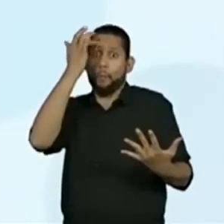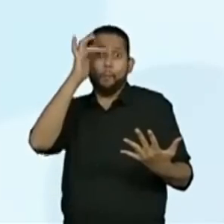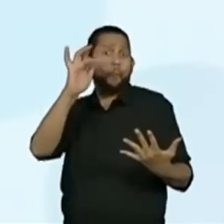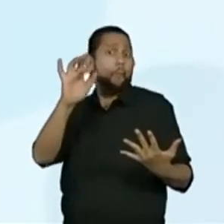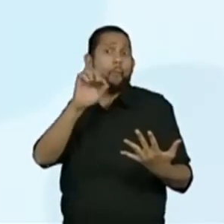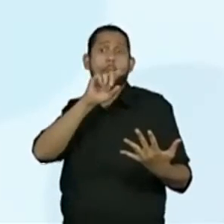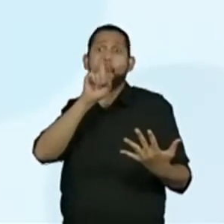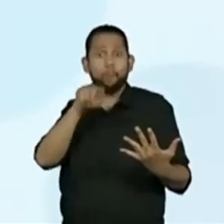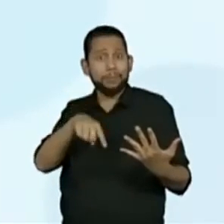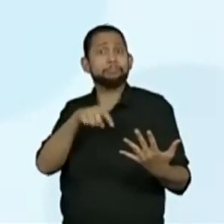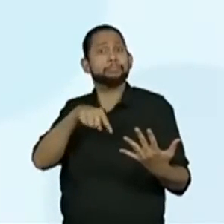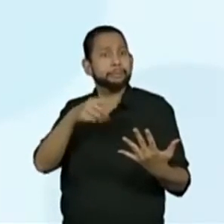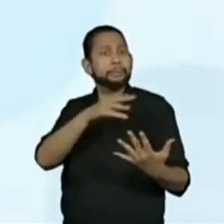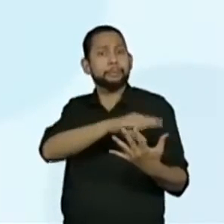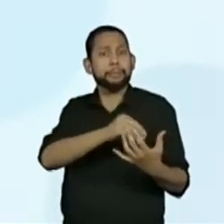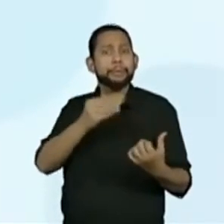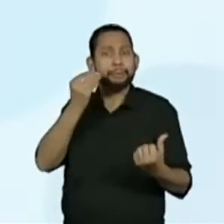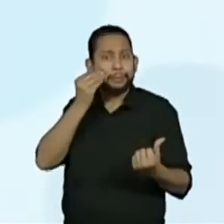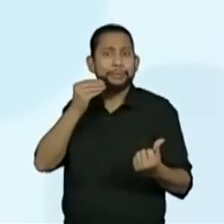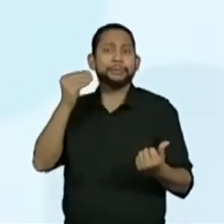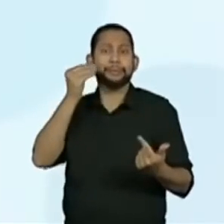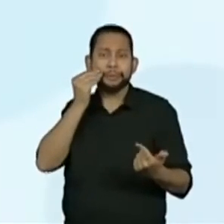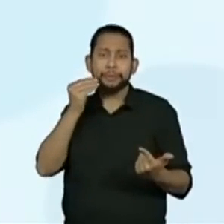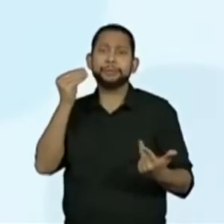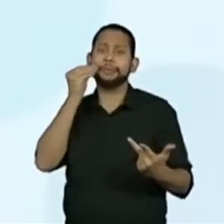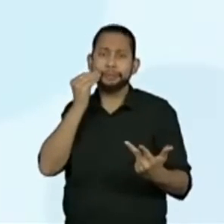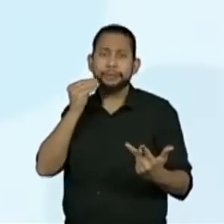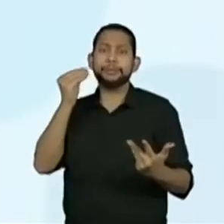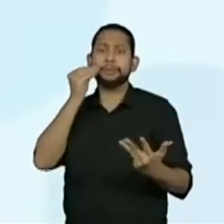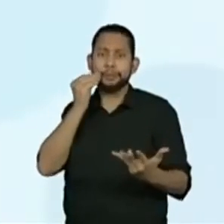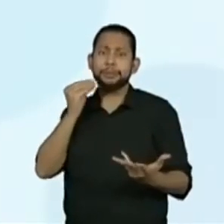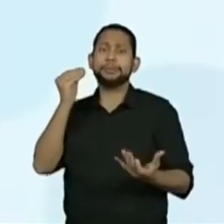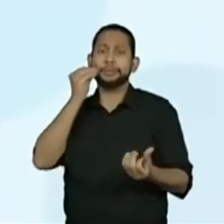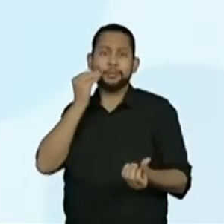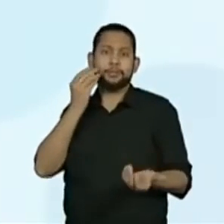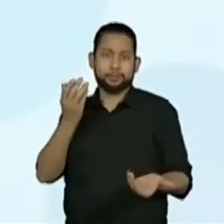Evento aleatório, aleatório,